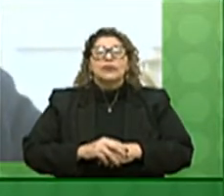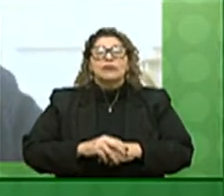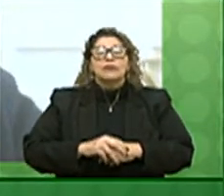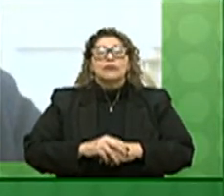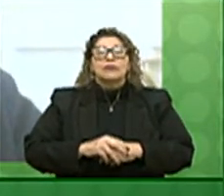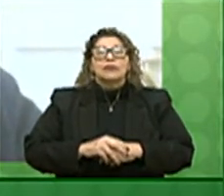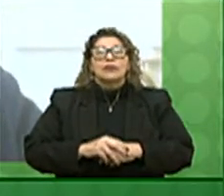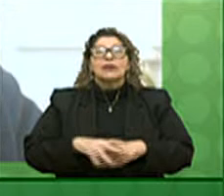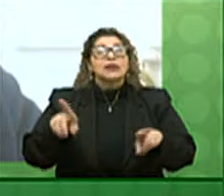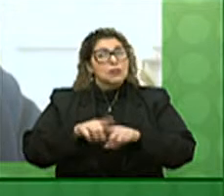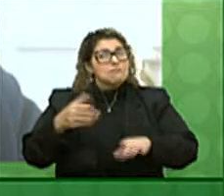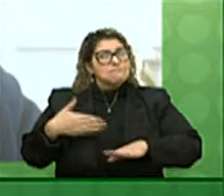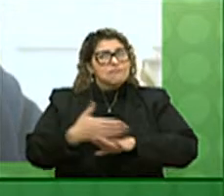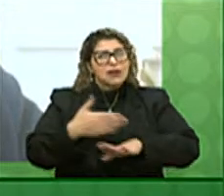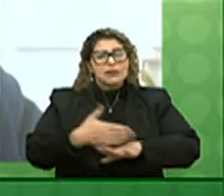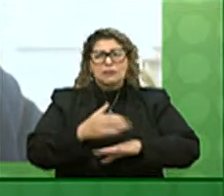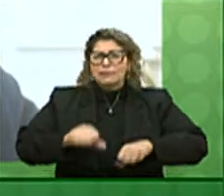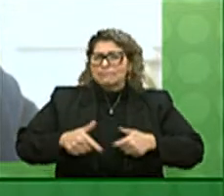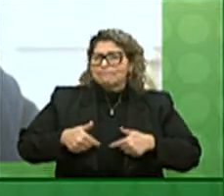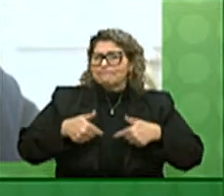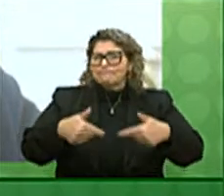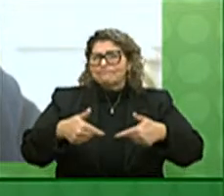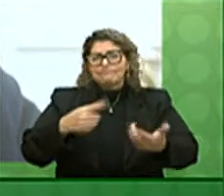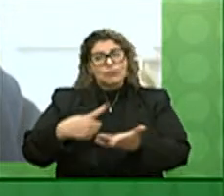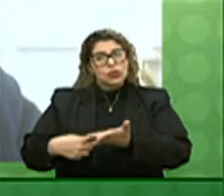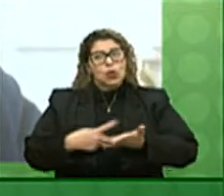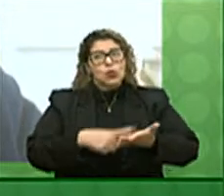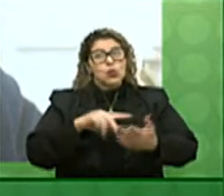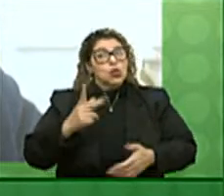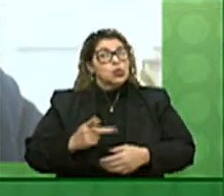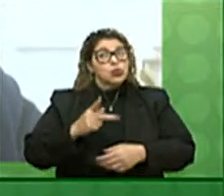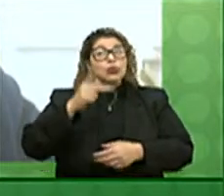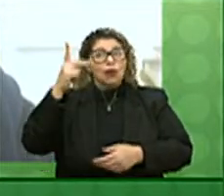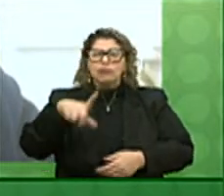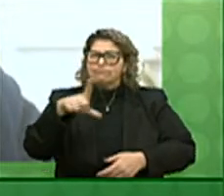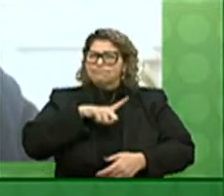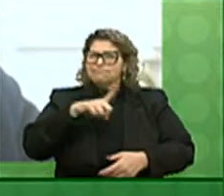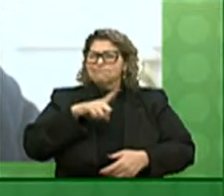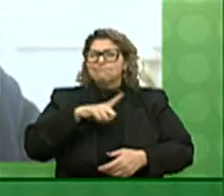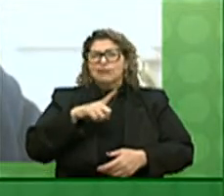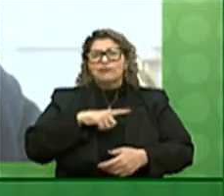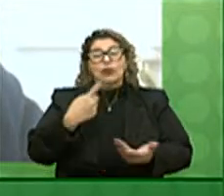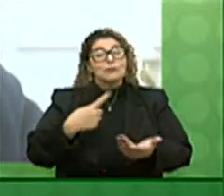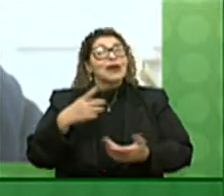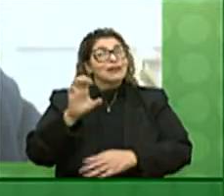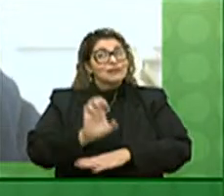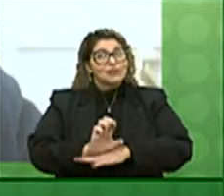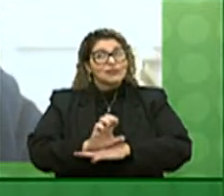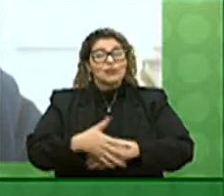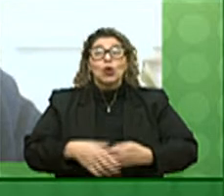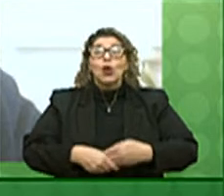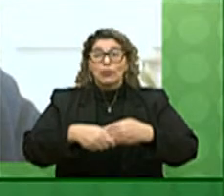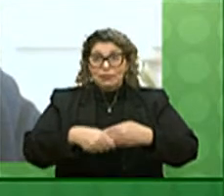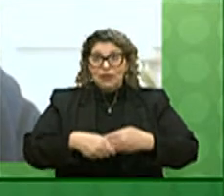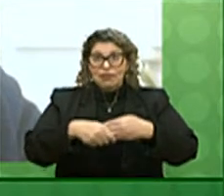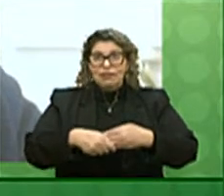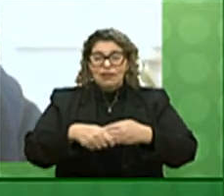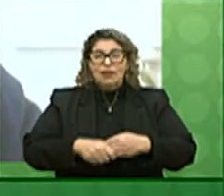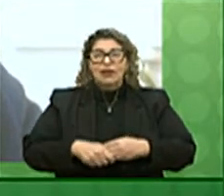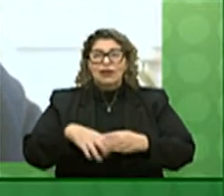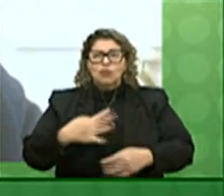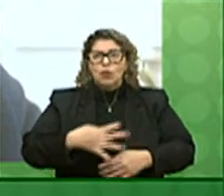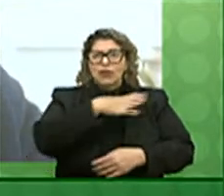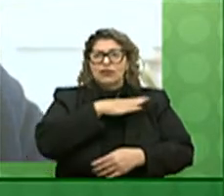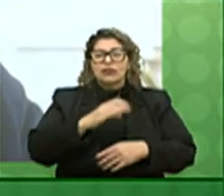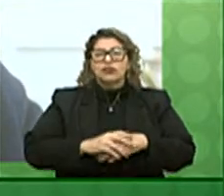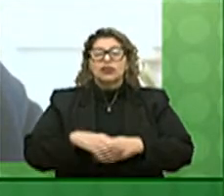participaram ativamente deste acordo histórico que nós tivemos aqui no nosso Estado. Saudar o comandante